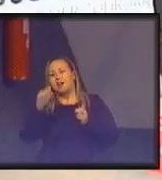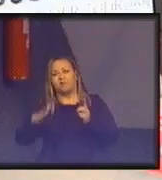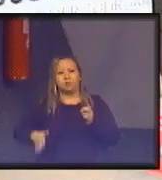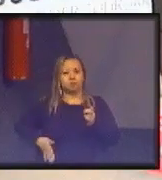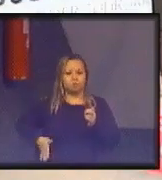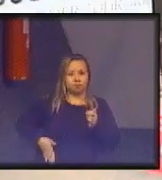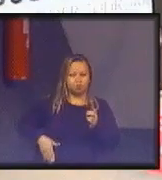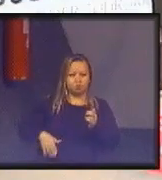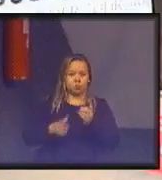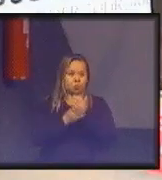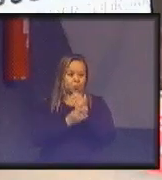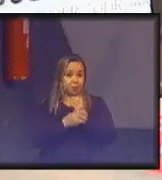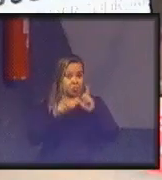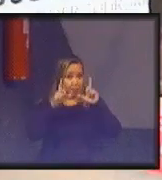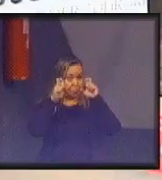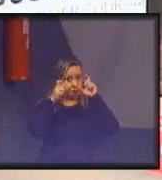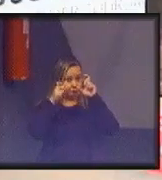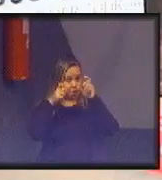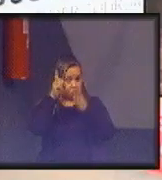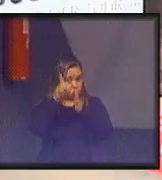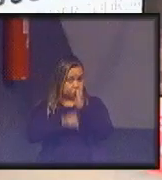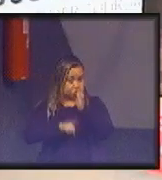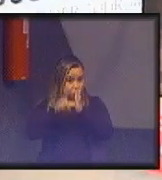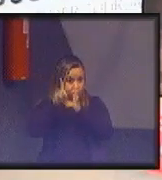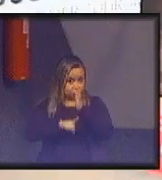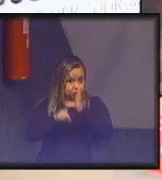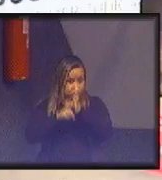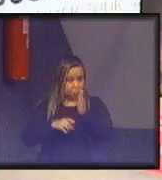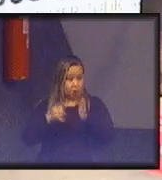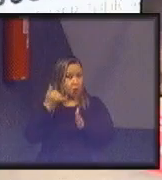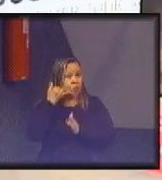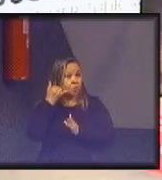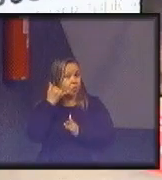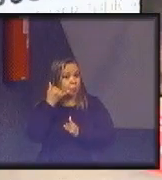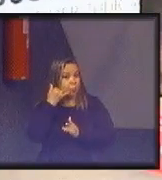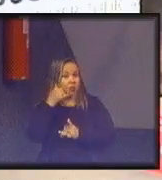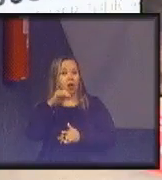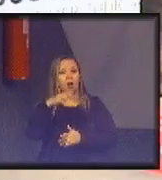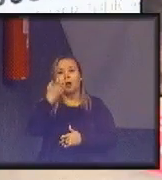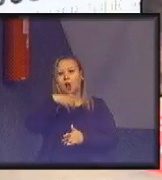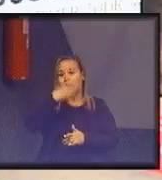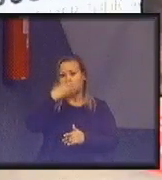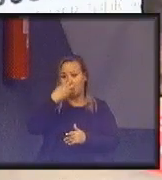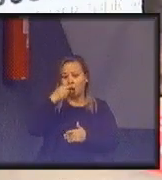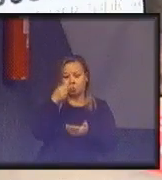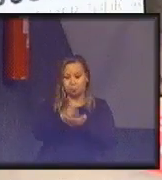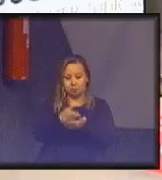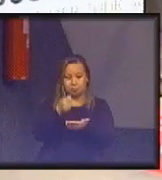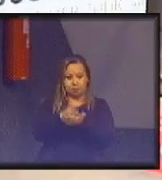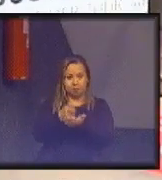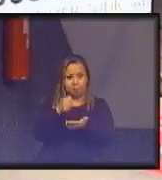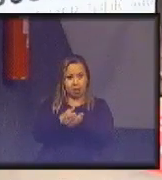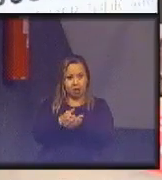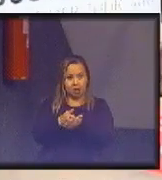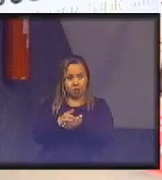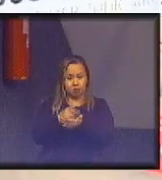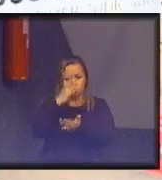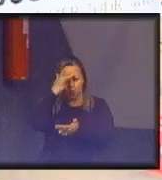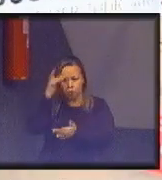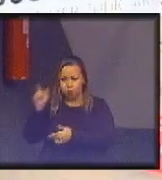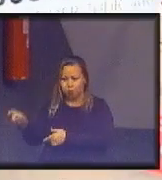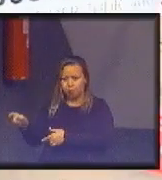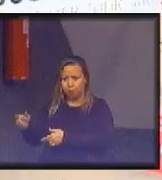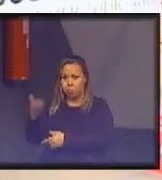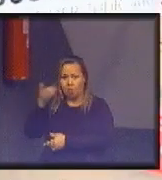foto do diretor do CEO do call center da Apple pagando um mercenário, um